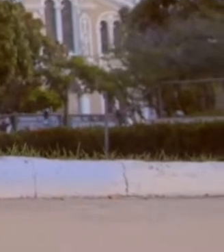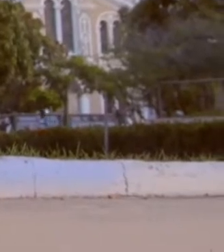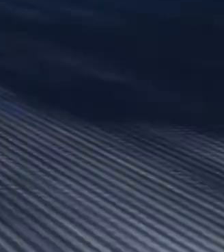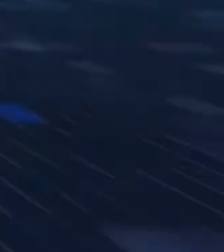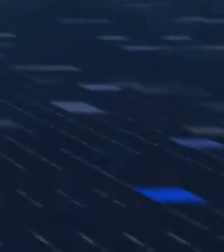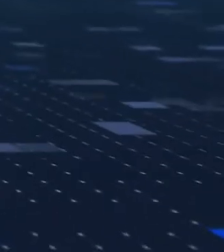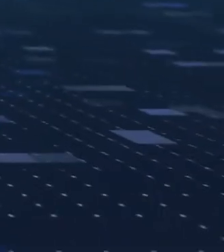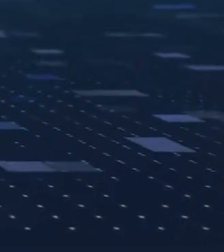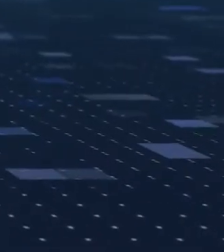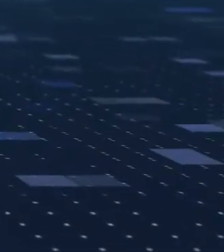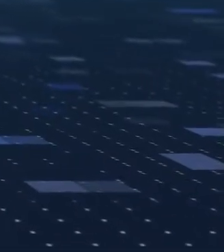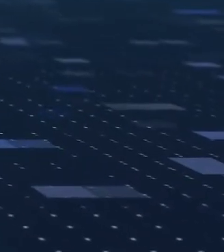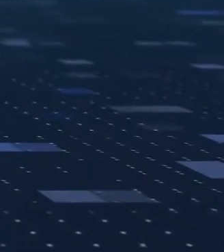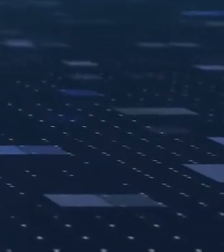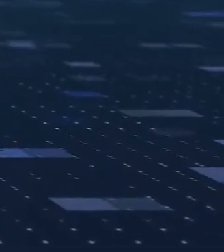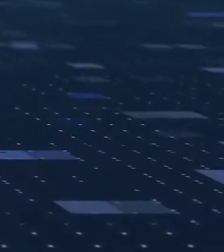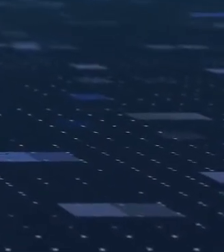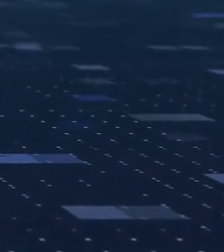faz.